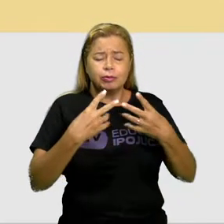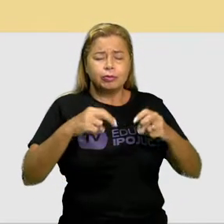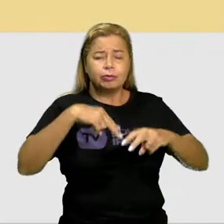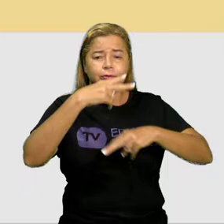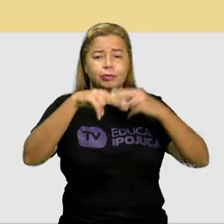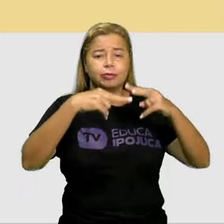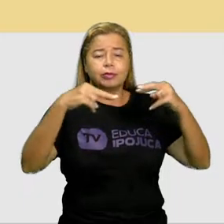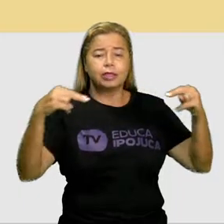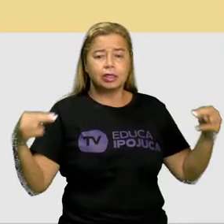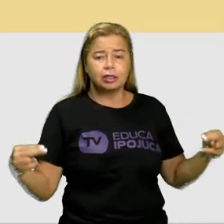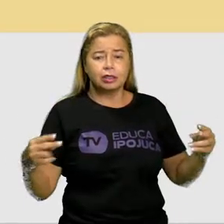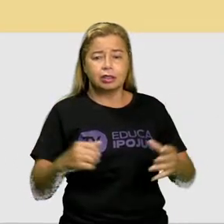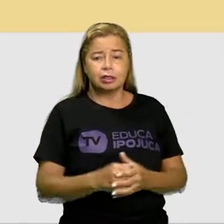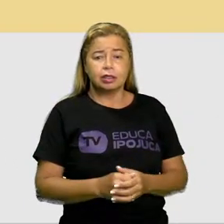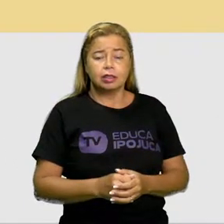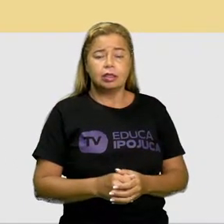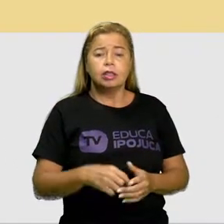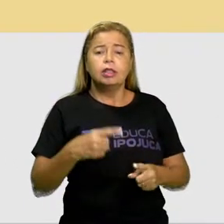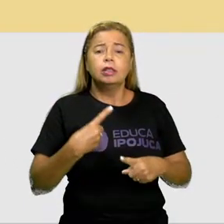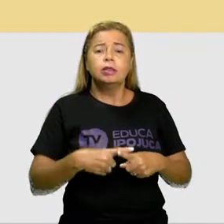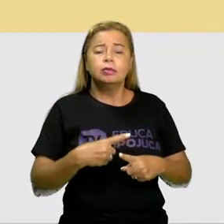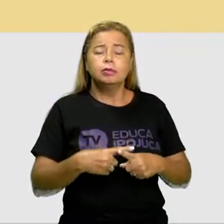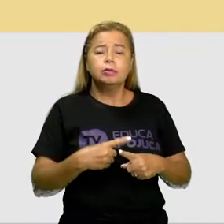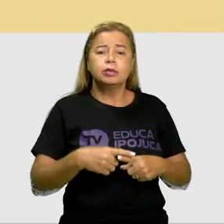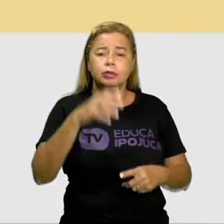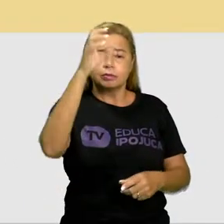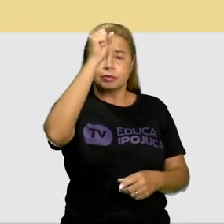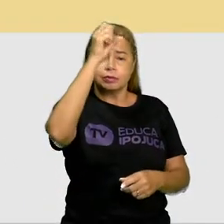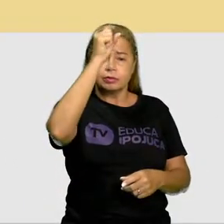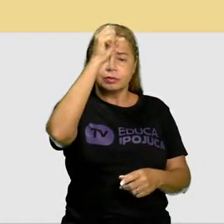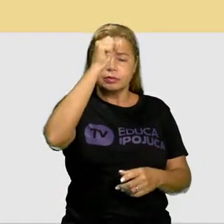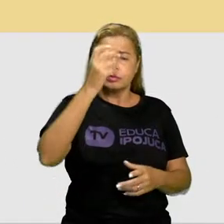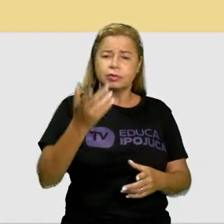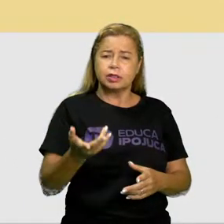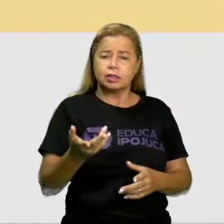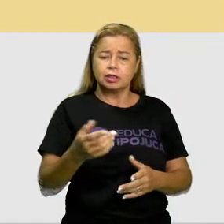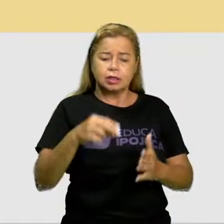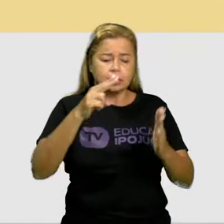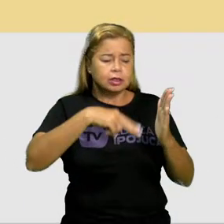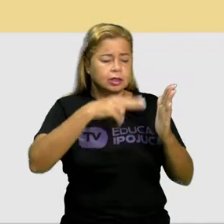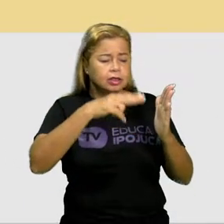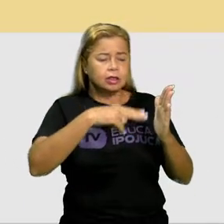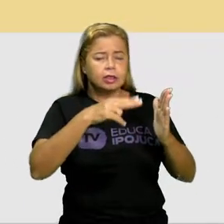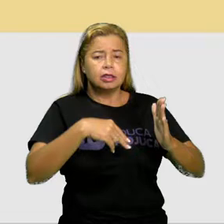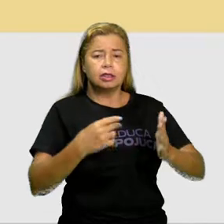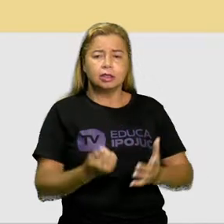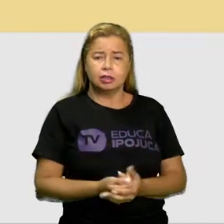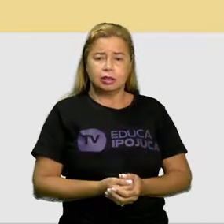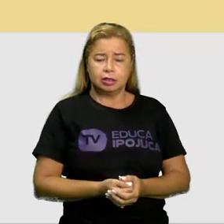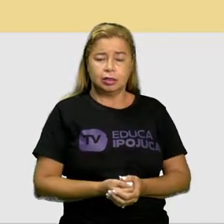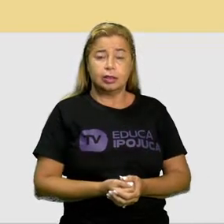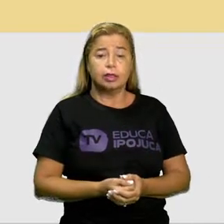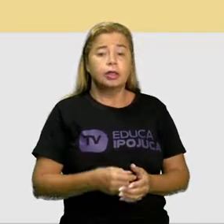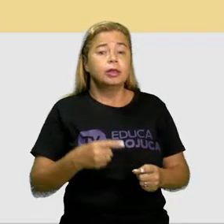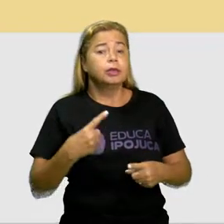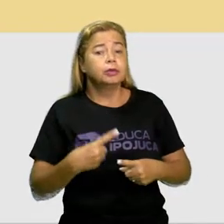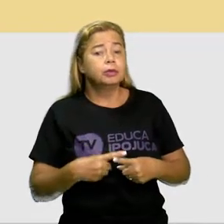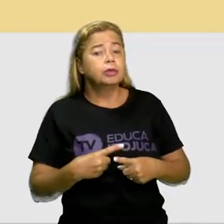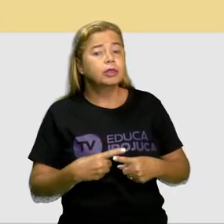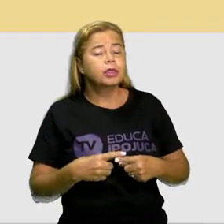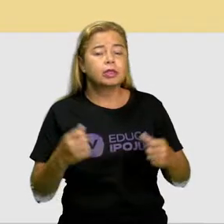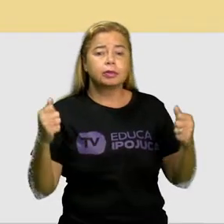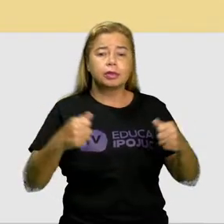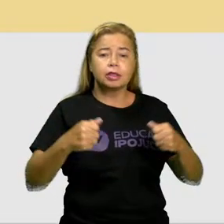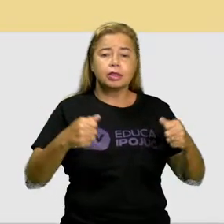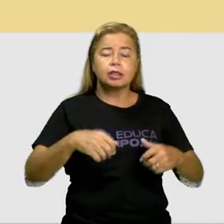para que nós precisamos aprender a ler, crianças? Precisamos aprender a ler para conhecer, para